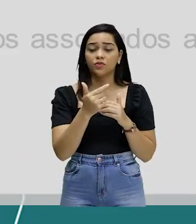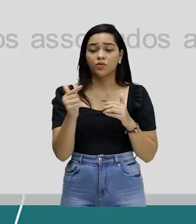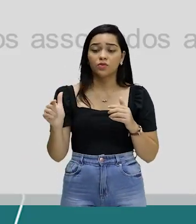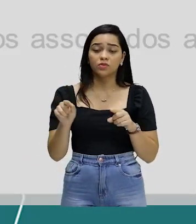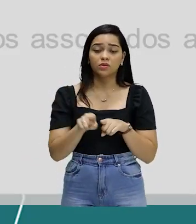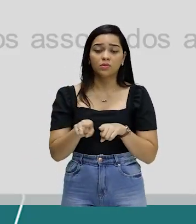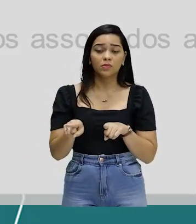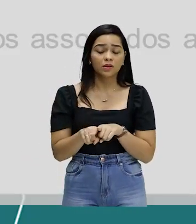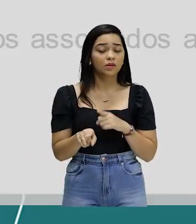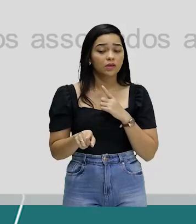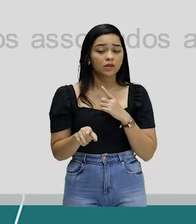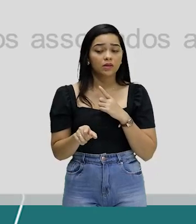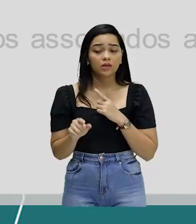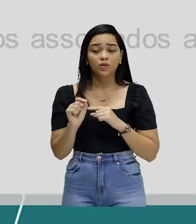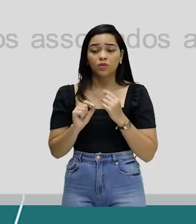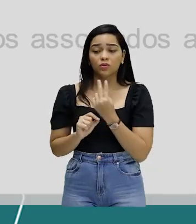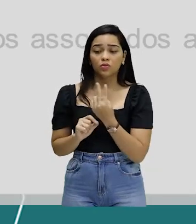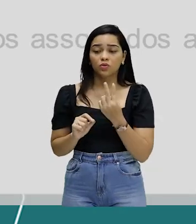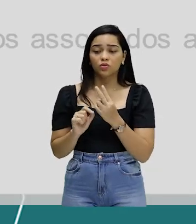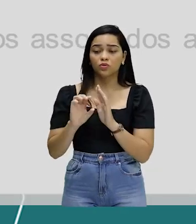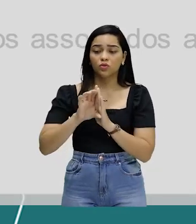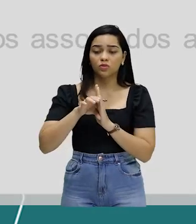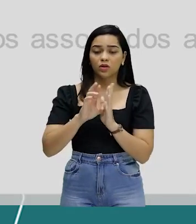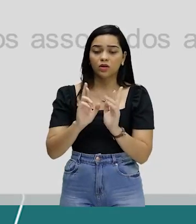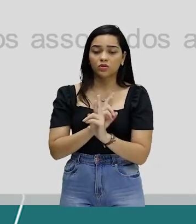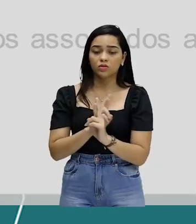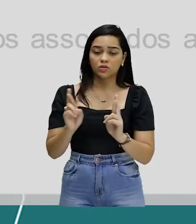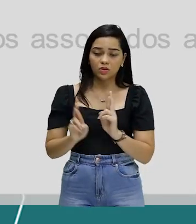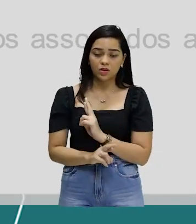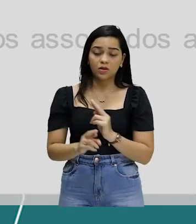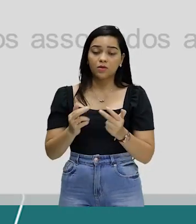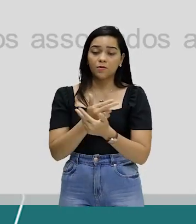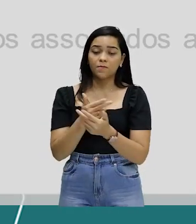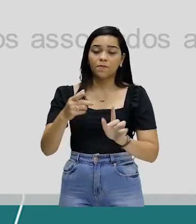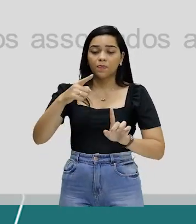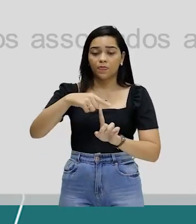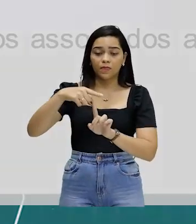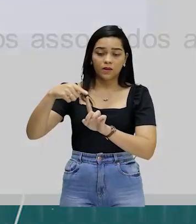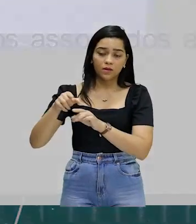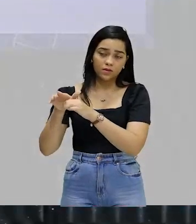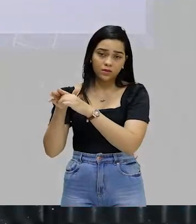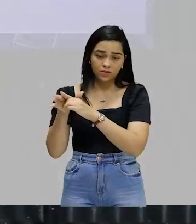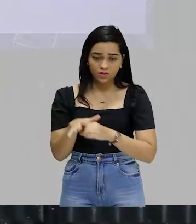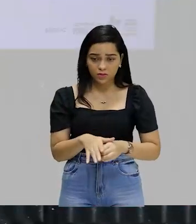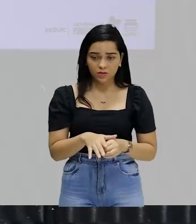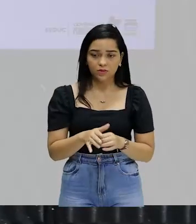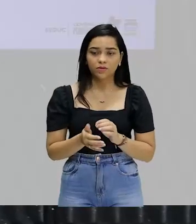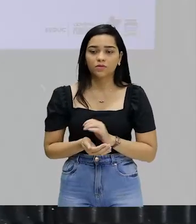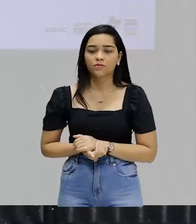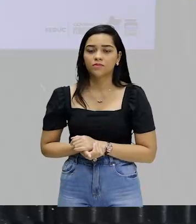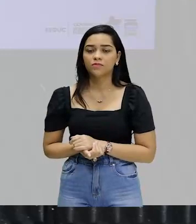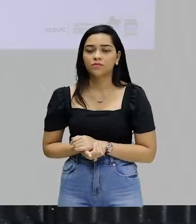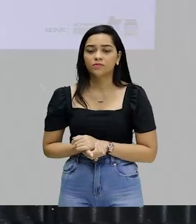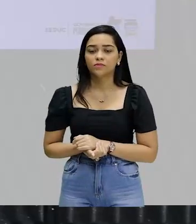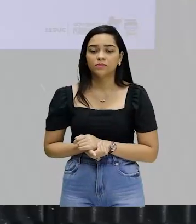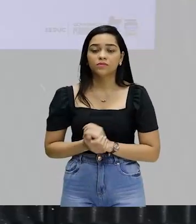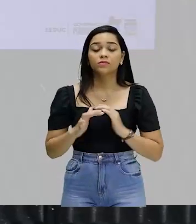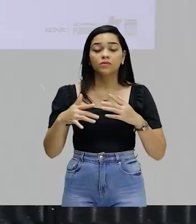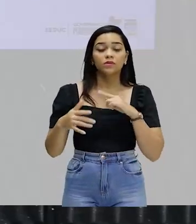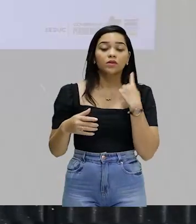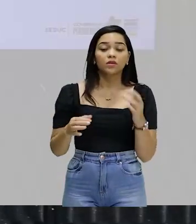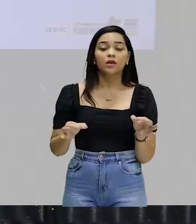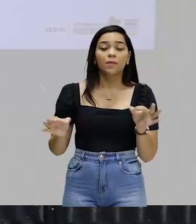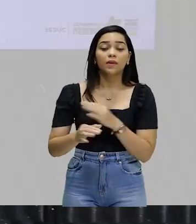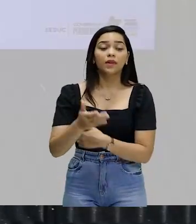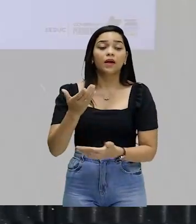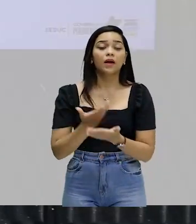etnocentrismo e o racismo são dois conceitos associados a esse tipo de discriminação xenofóbica e com isso a gente